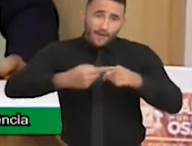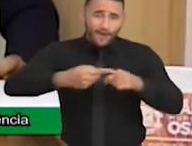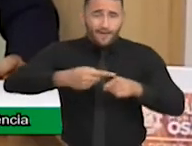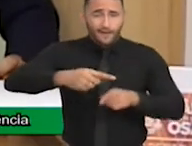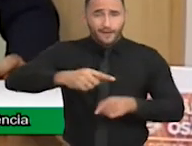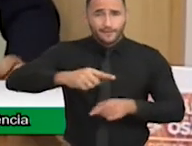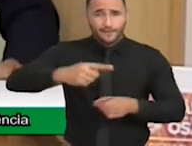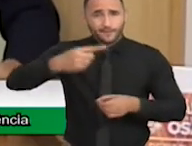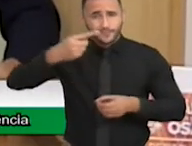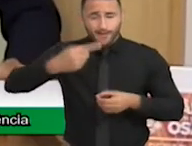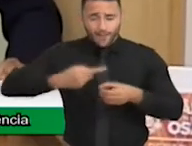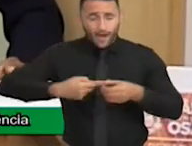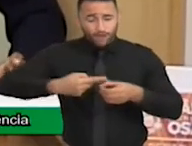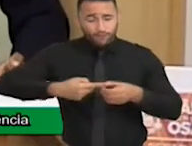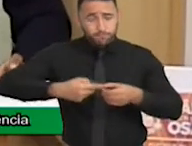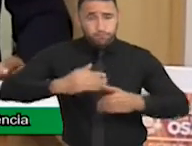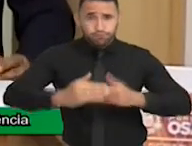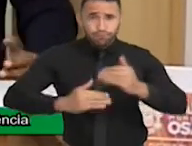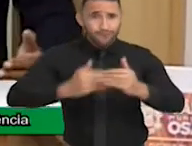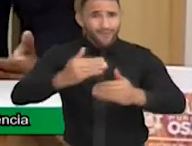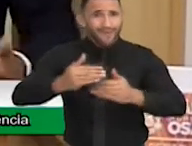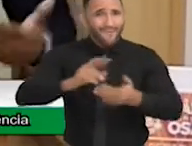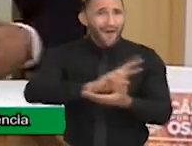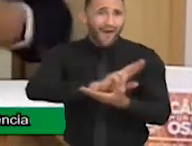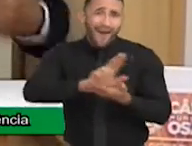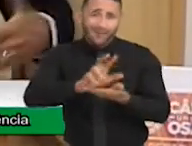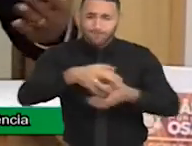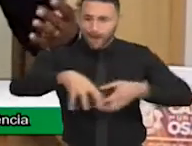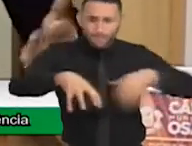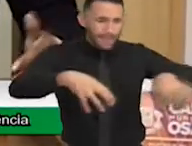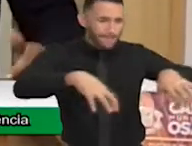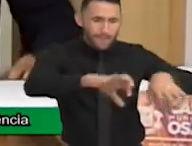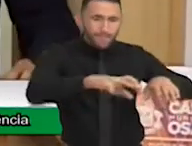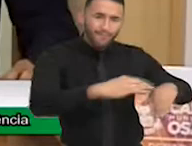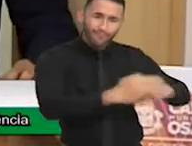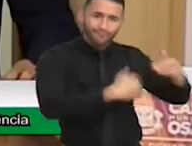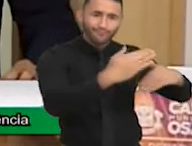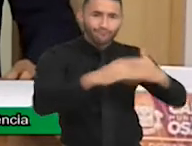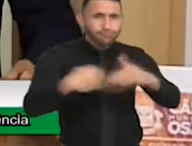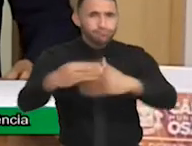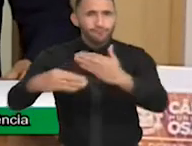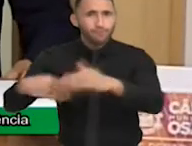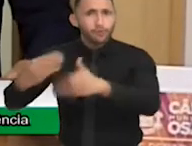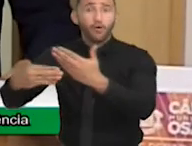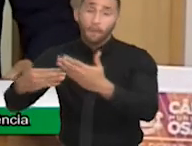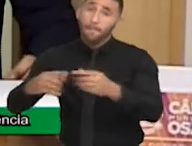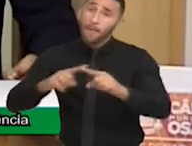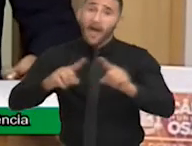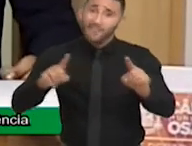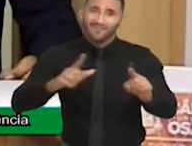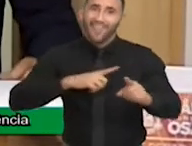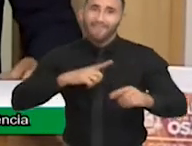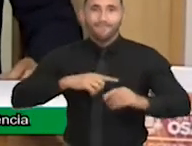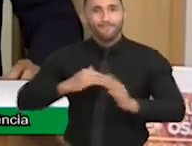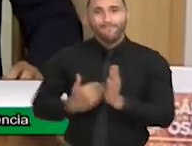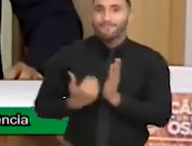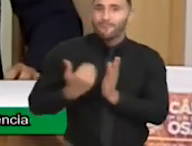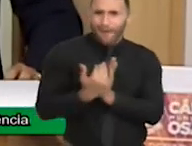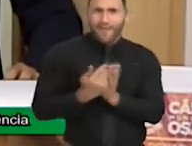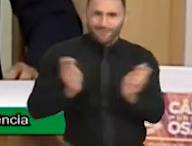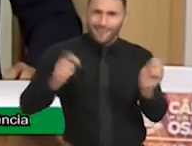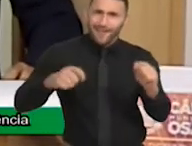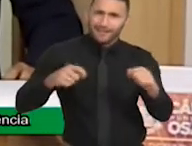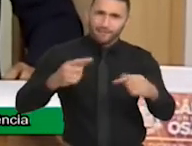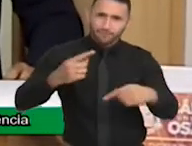ela teve uma evolução em vários setores, tem muita coisa para acontecer ainda. Eu fiquei muito feliz